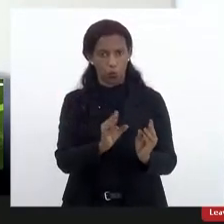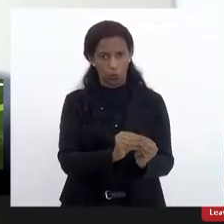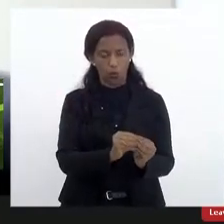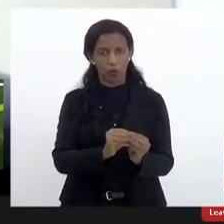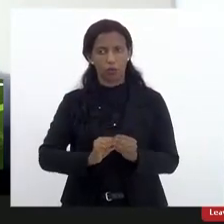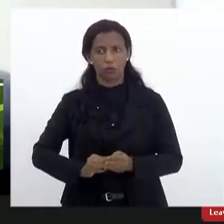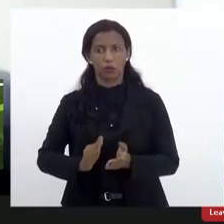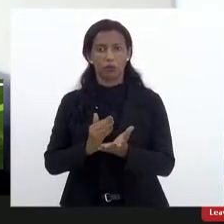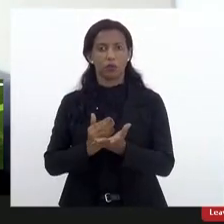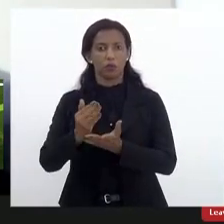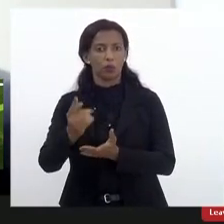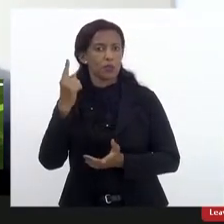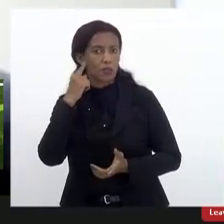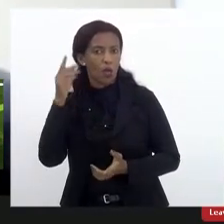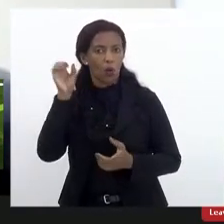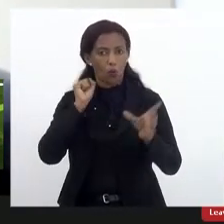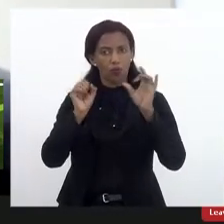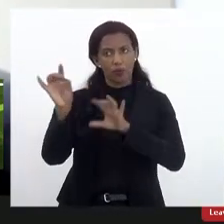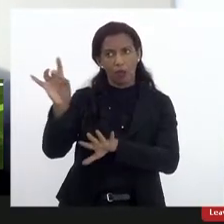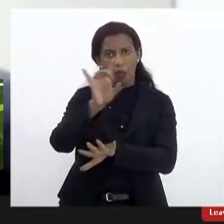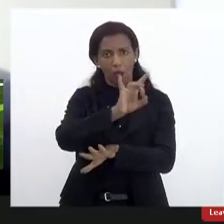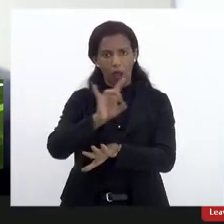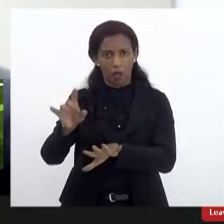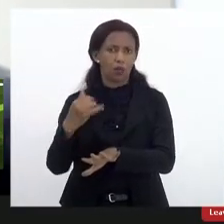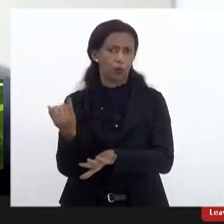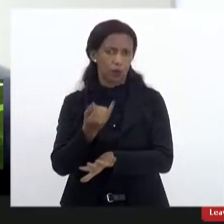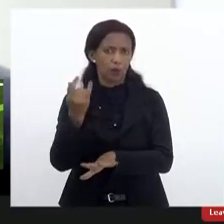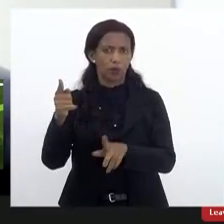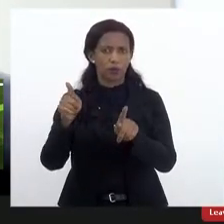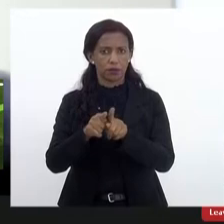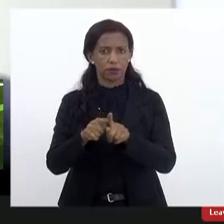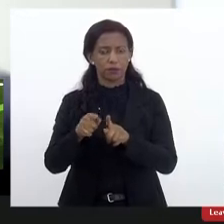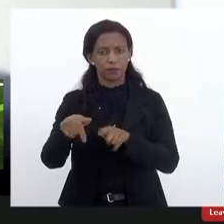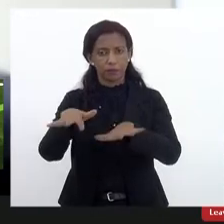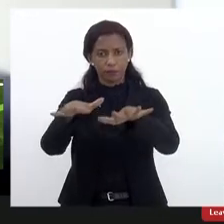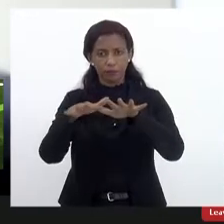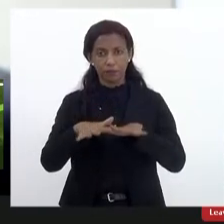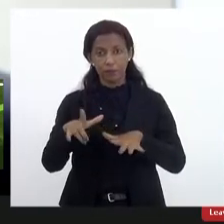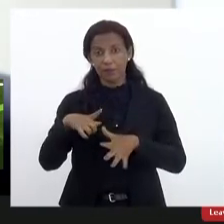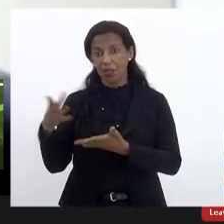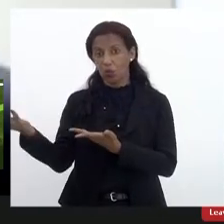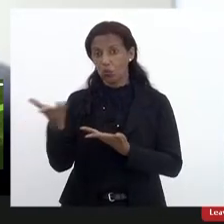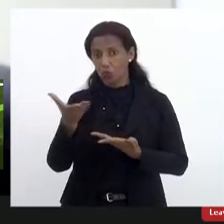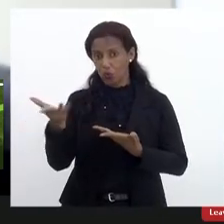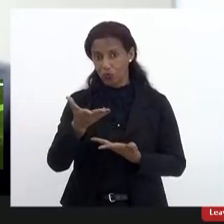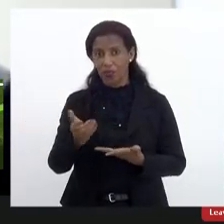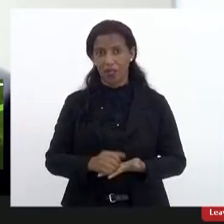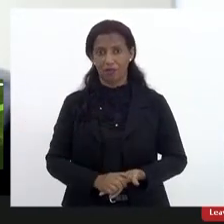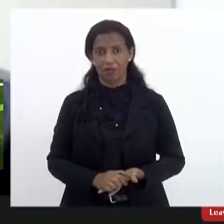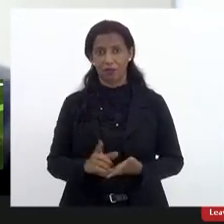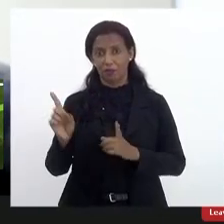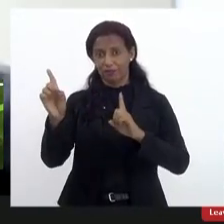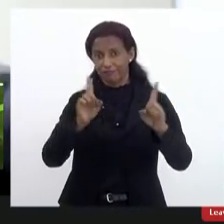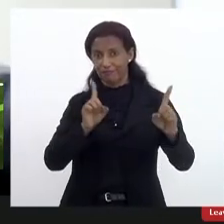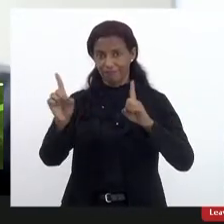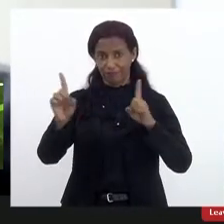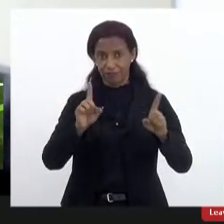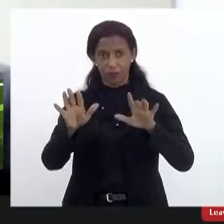a ouvir aí os conselheiros presentes, muito importante aqui nessa audiência, a ainda tem alguns convidados, então já vamos começar a intercalar,